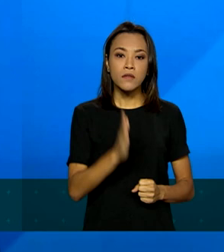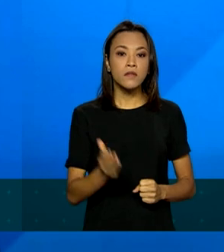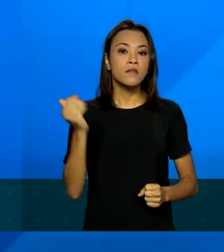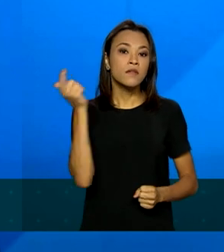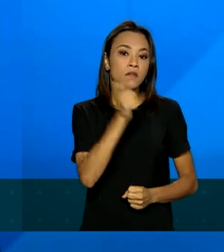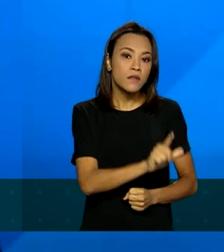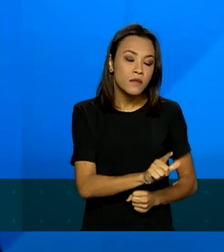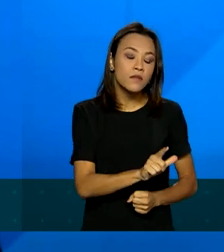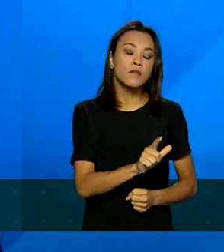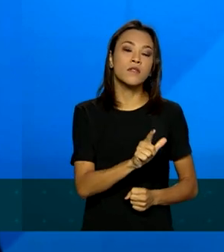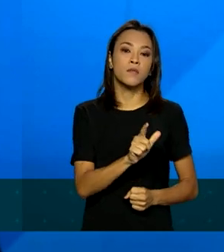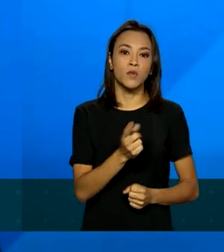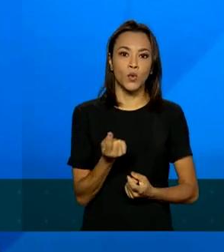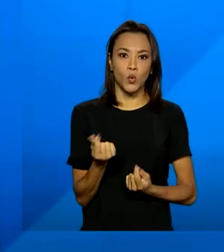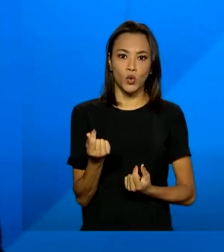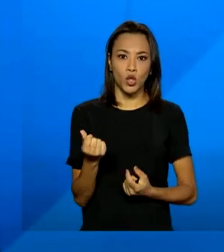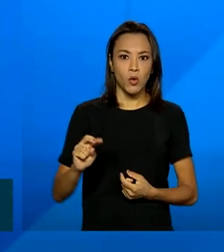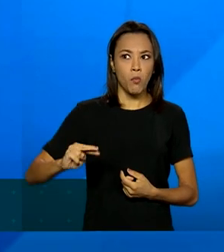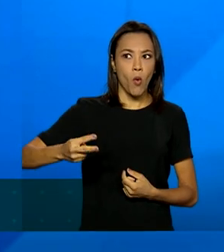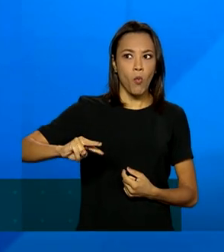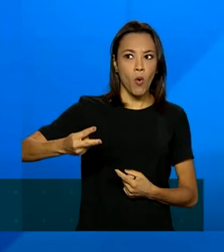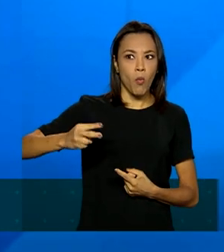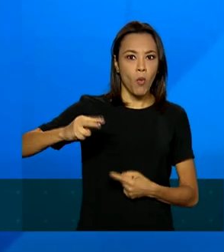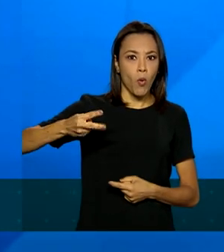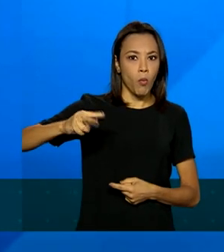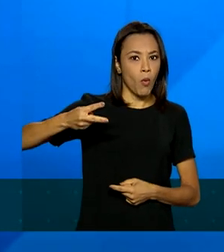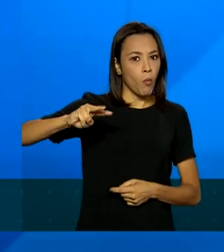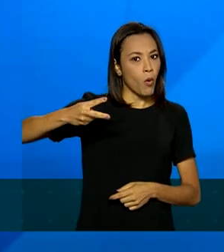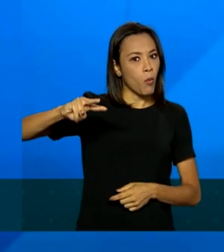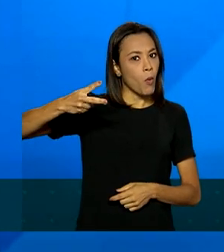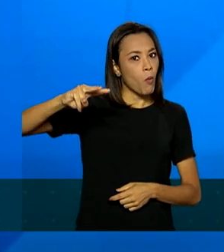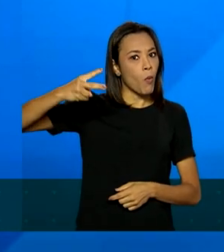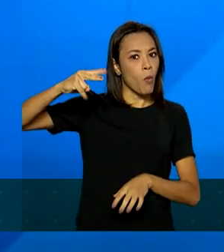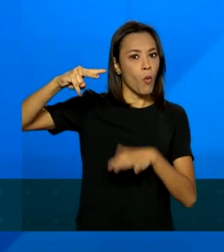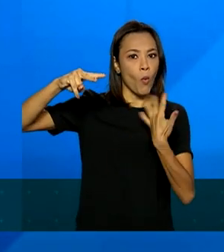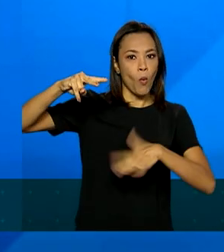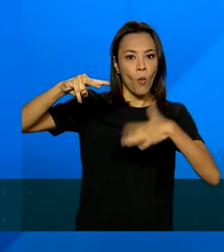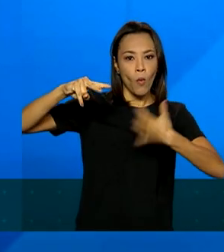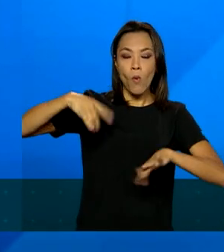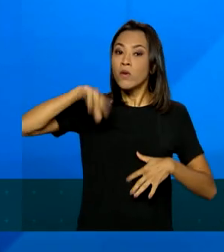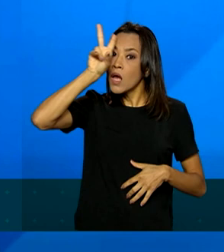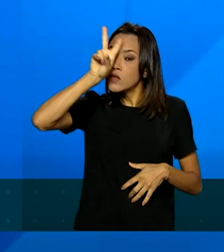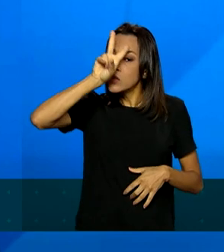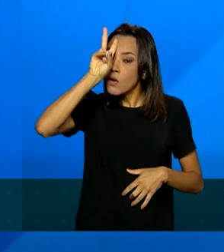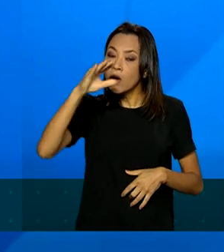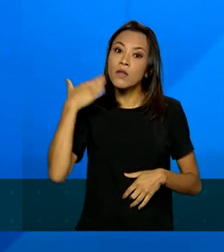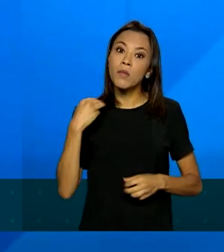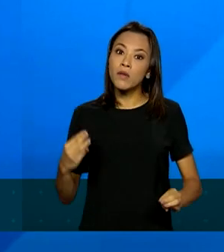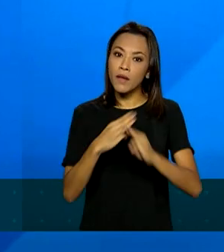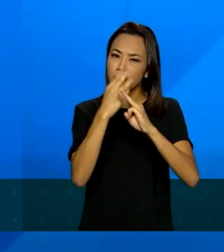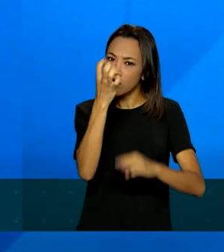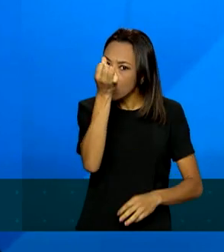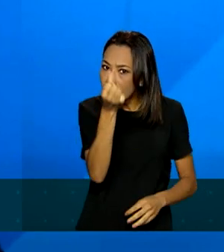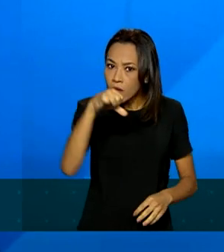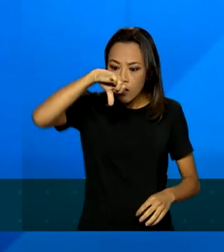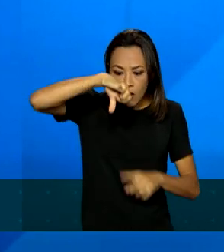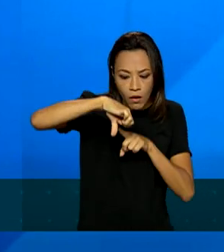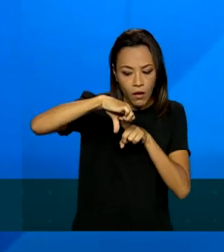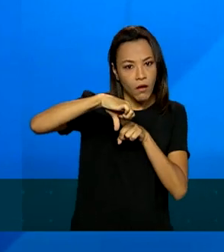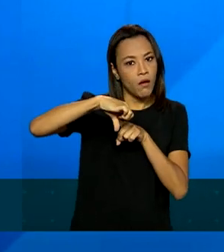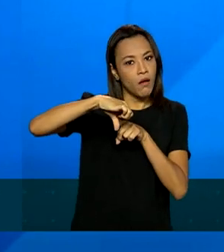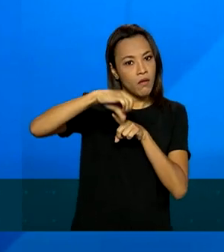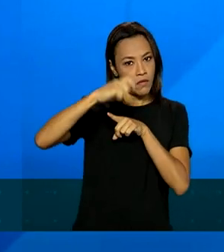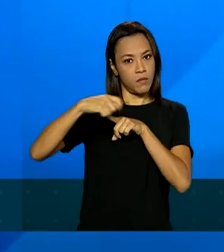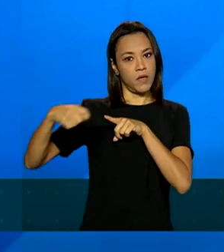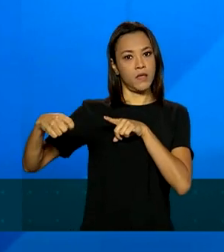lucro anual da história da Caixa. Ou seja, só nos primeiros nove meses. Um crescimento